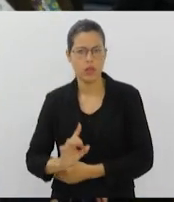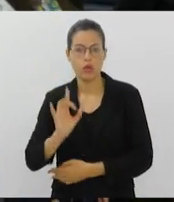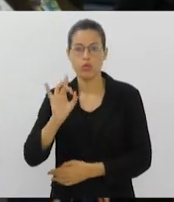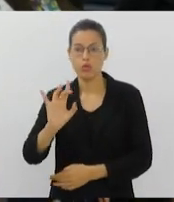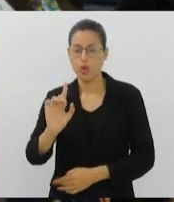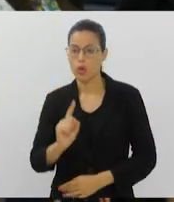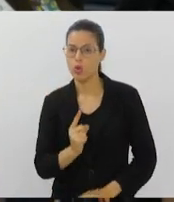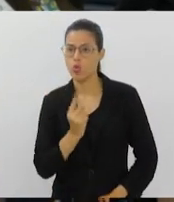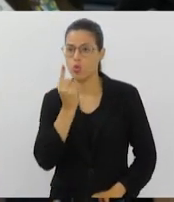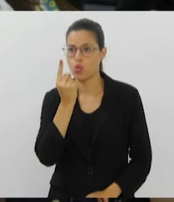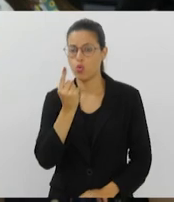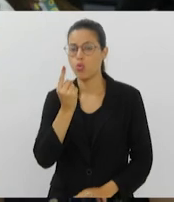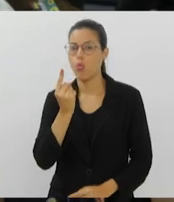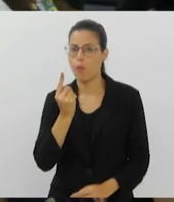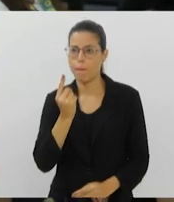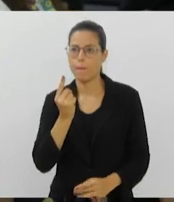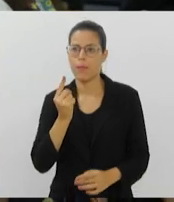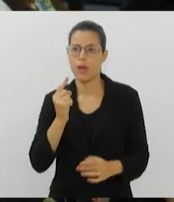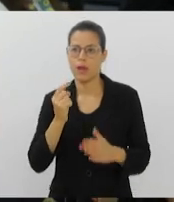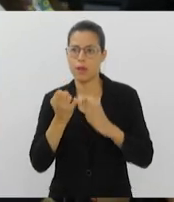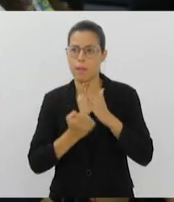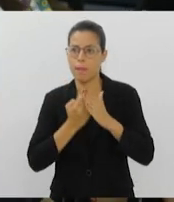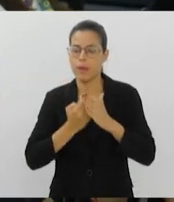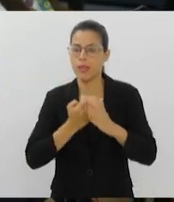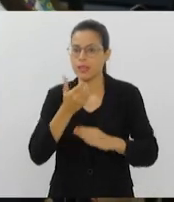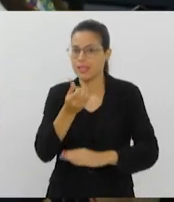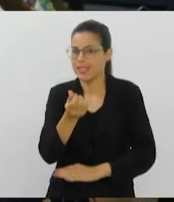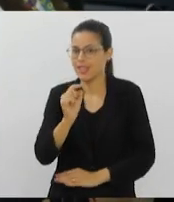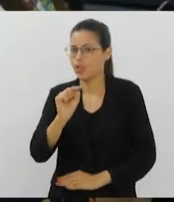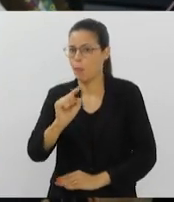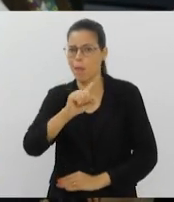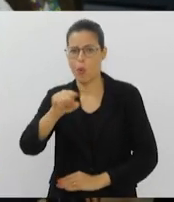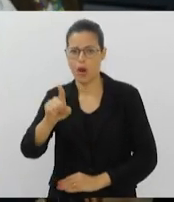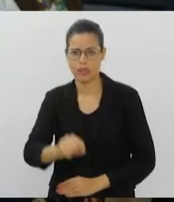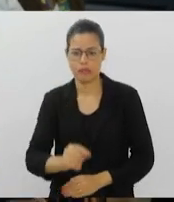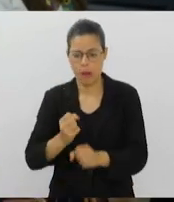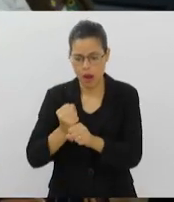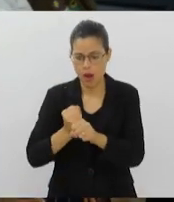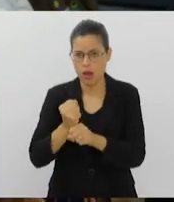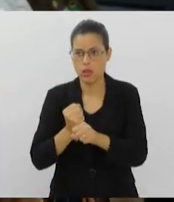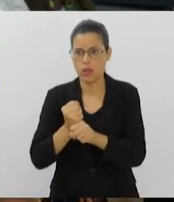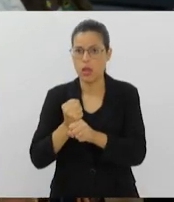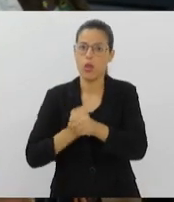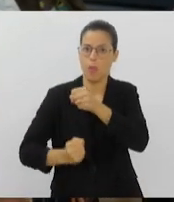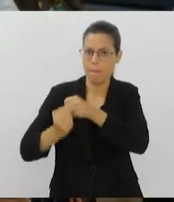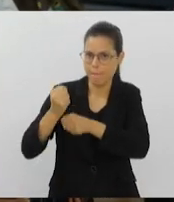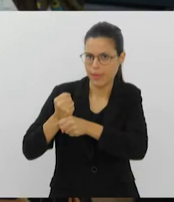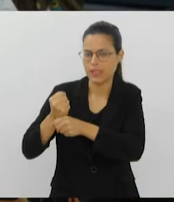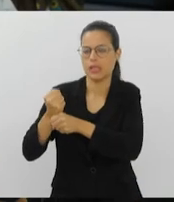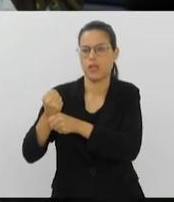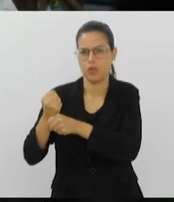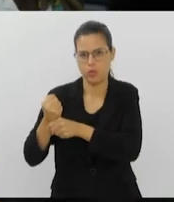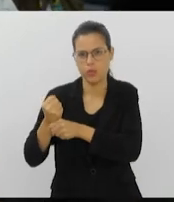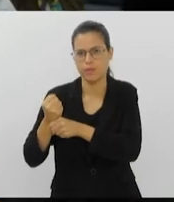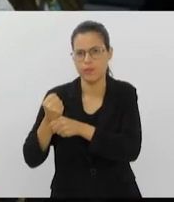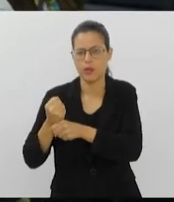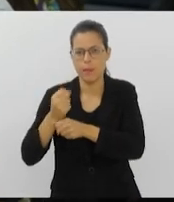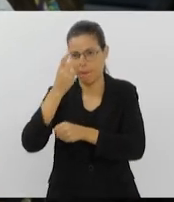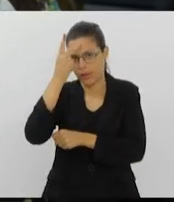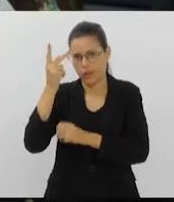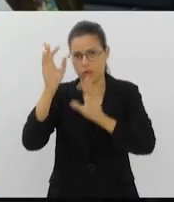operadoras tivemos 6 mil cancelamentos do ano passado para esse ano de pessoas com